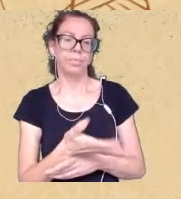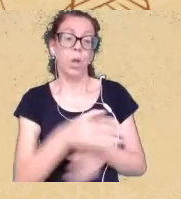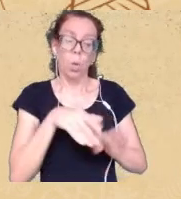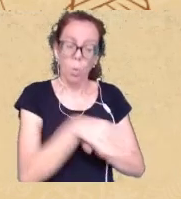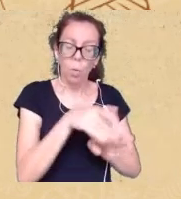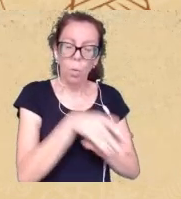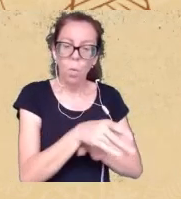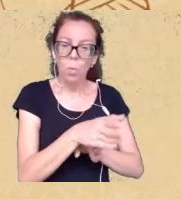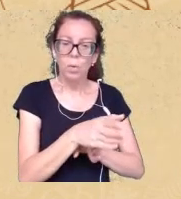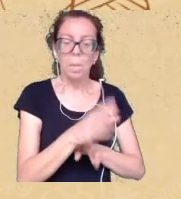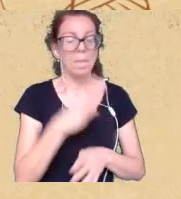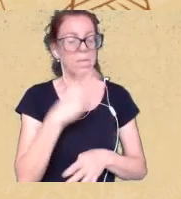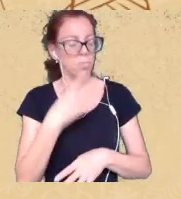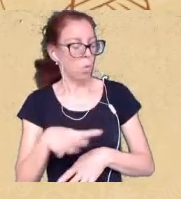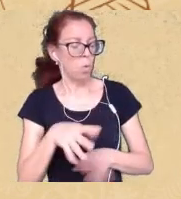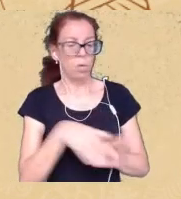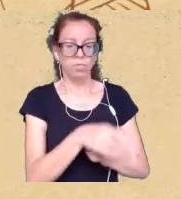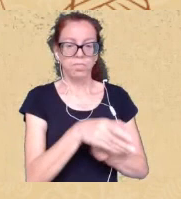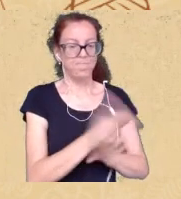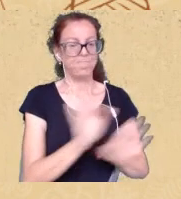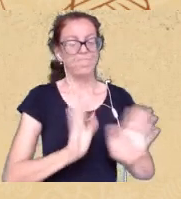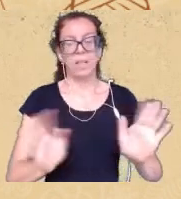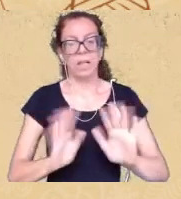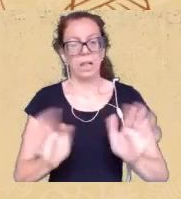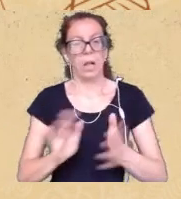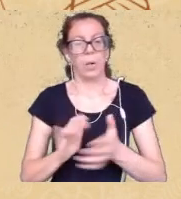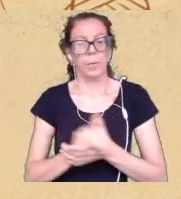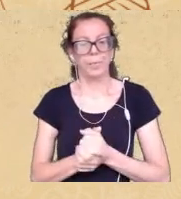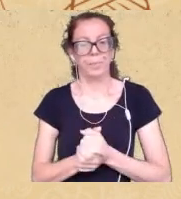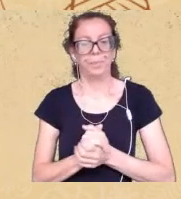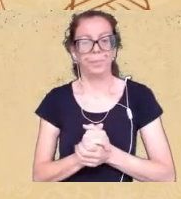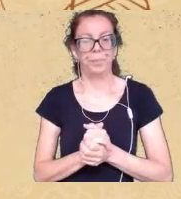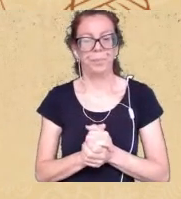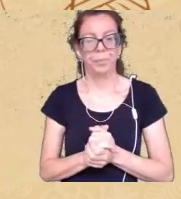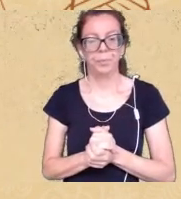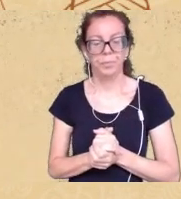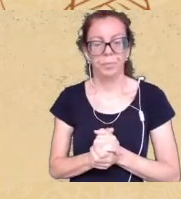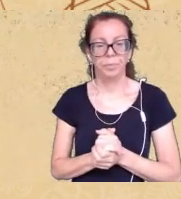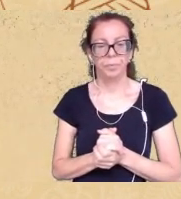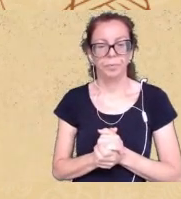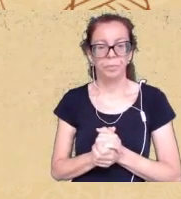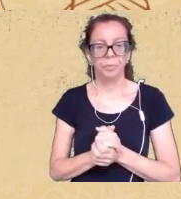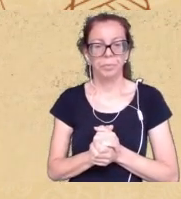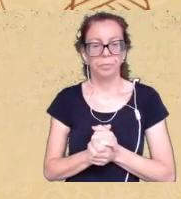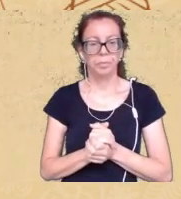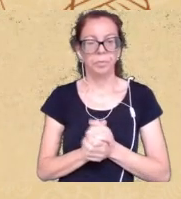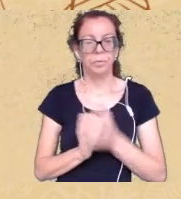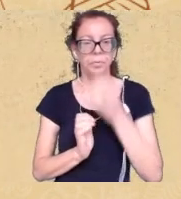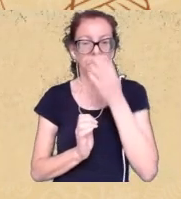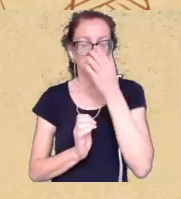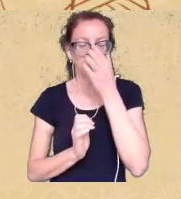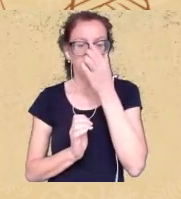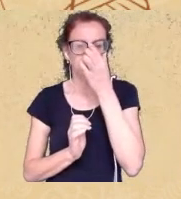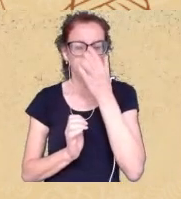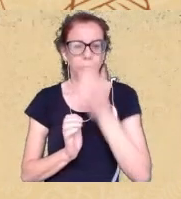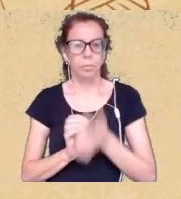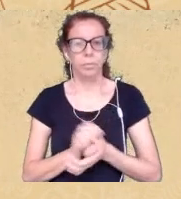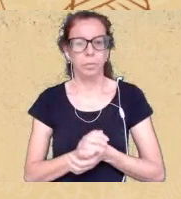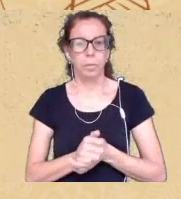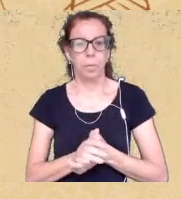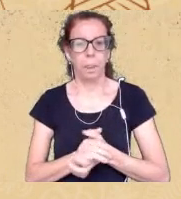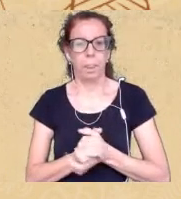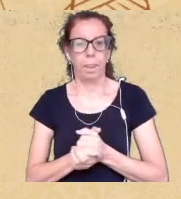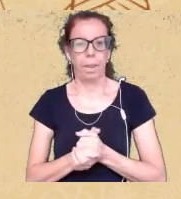pouco respondendo ainda o PR mas entrando nessa lógica que o Munanga vai nos dizer do racismo derivado